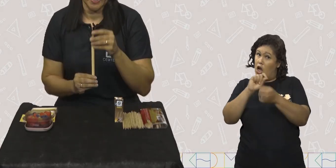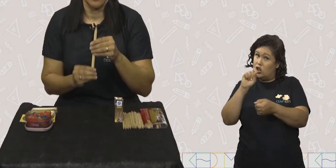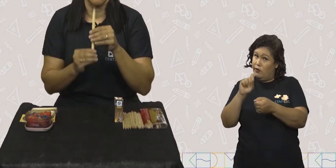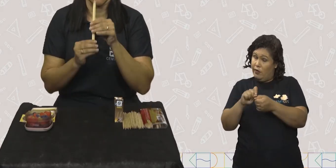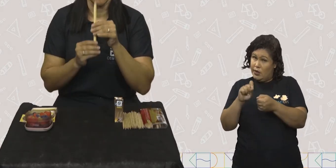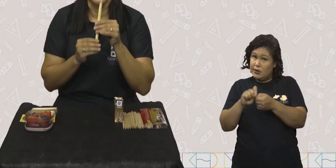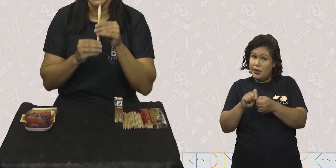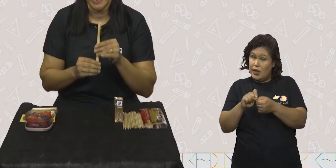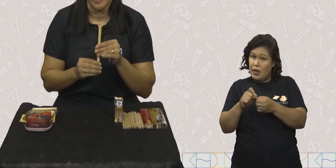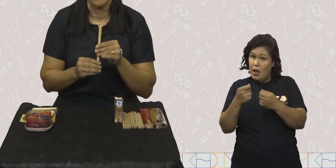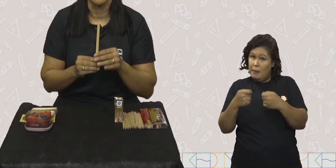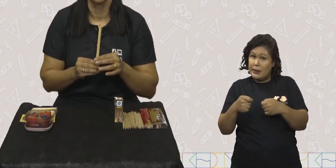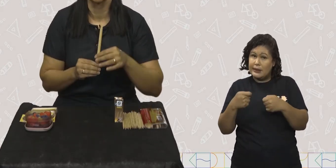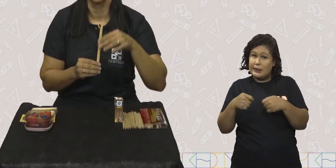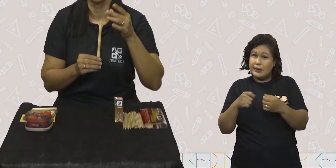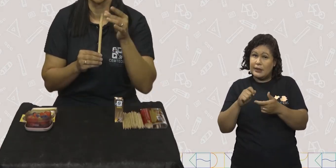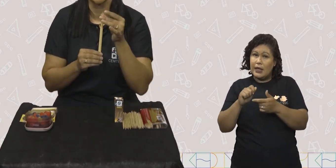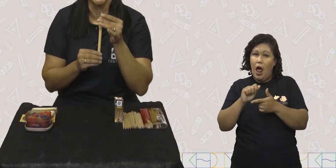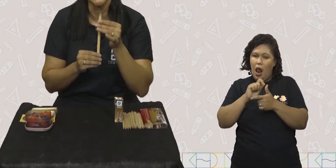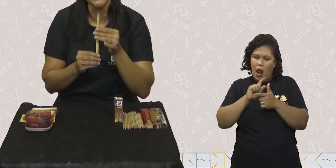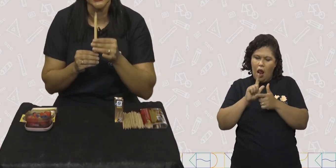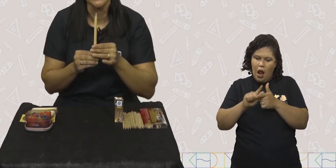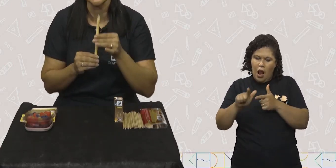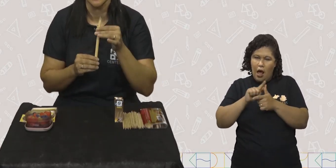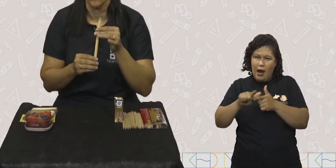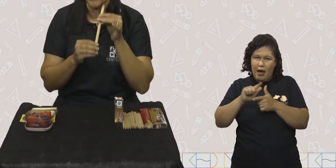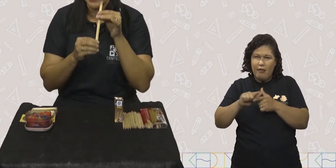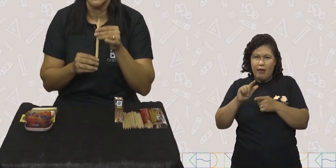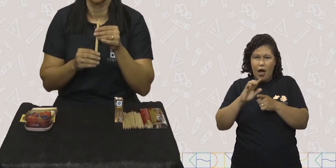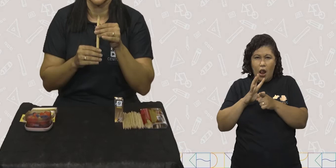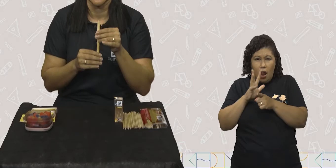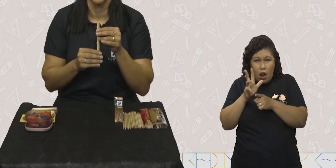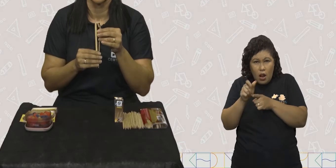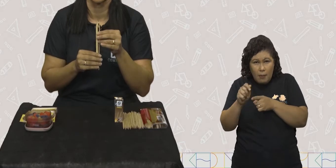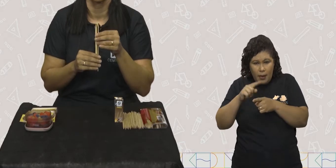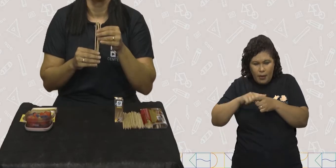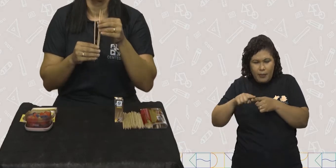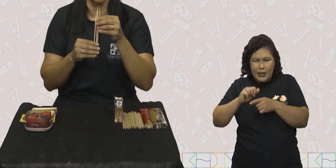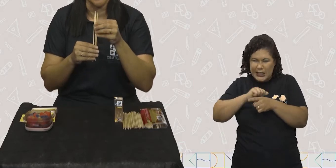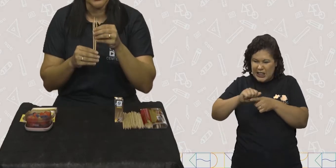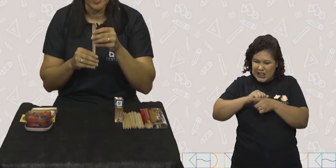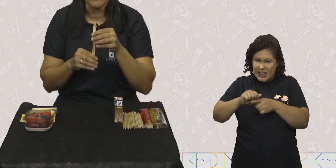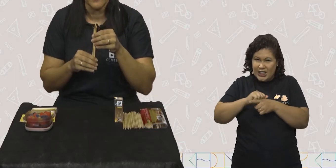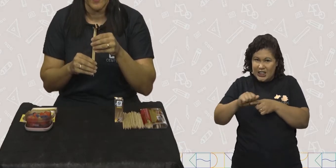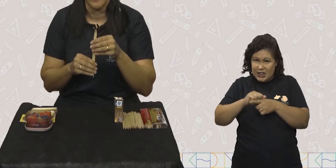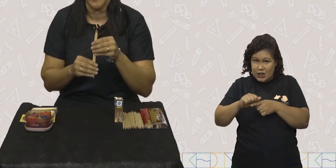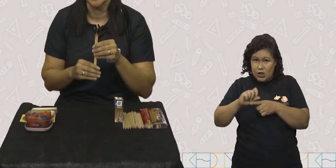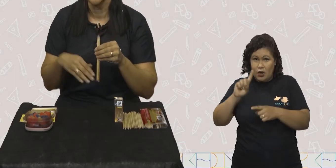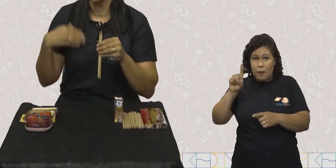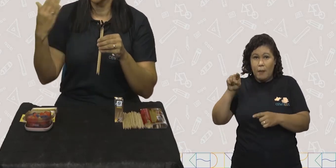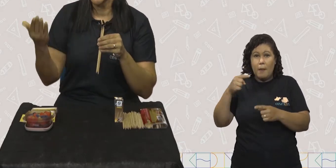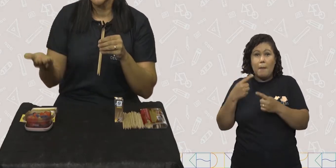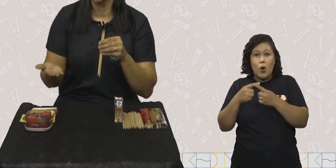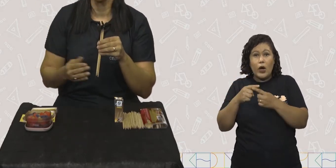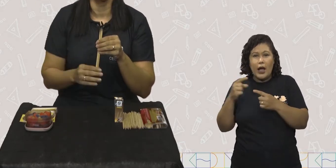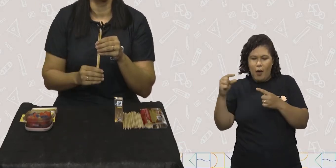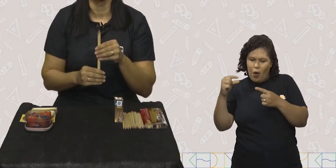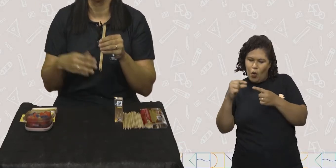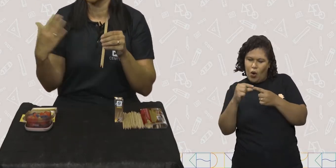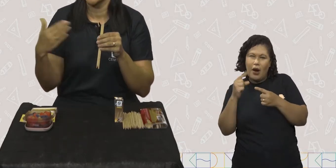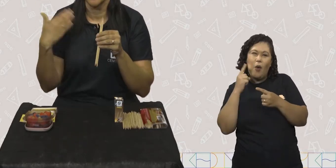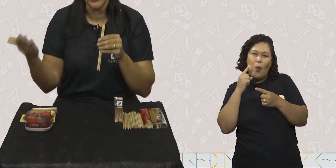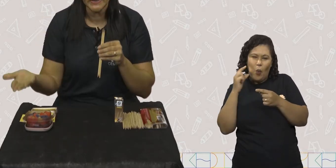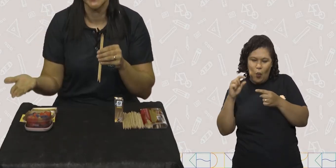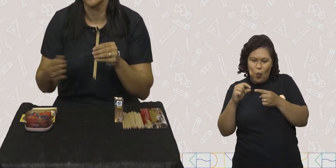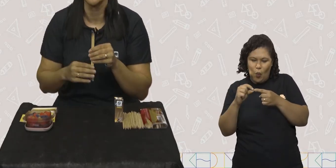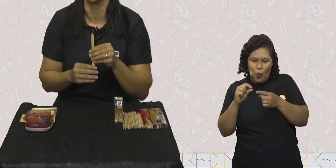de você começar, você pode higienizar o palito, tá, criança? Você pode lavar ele porque aí depois